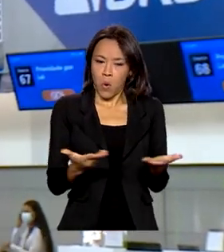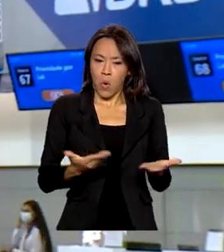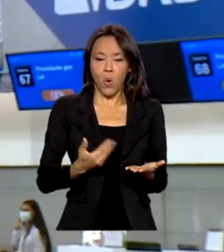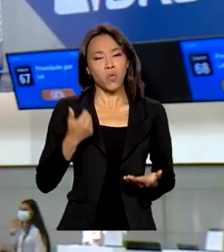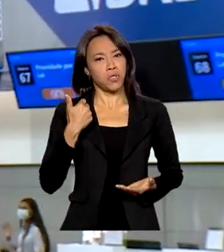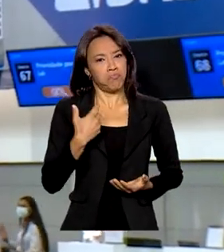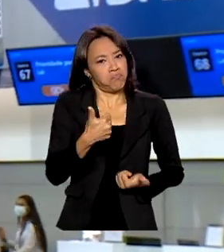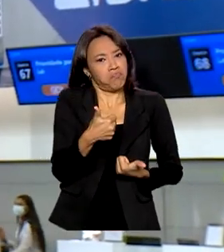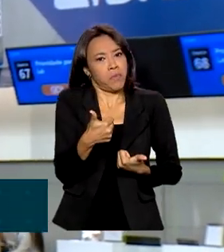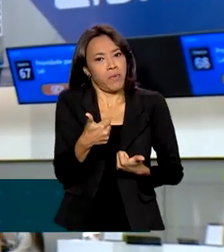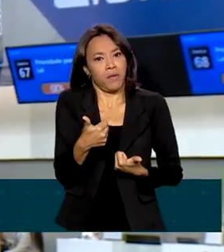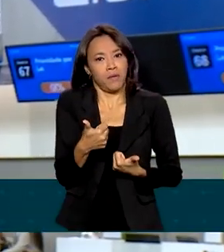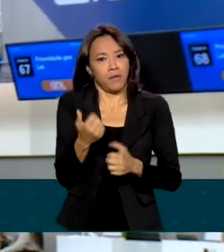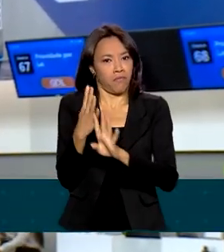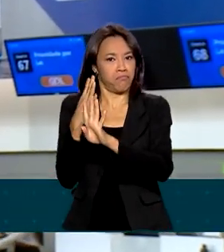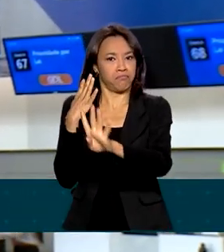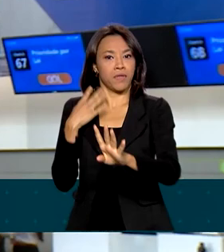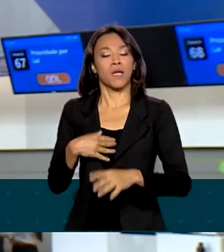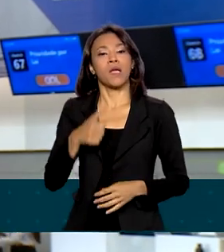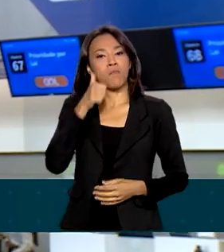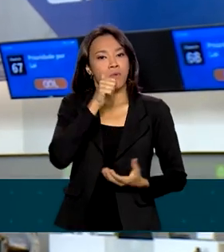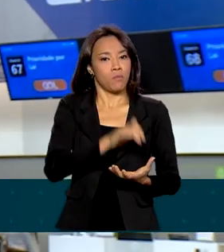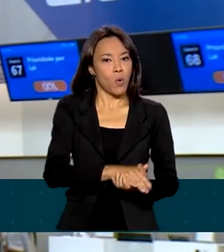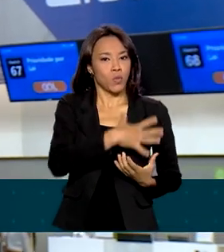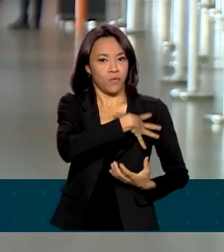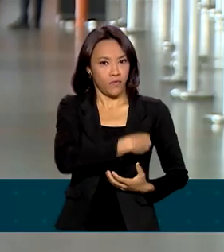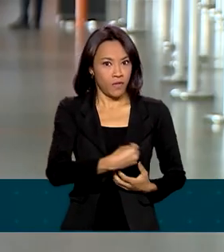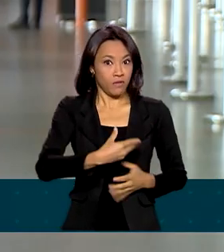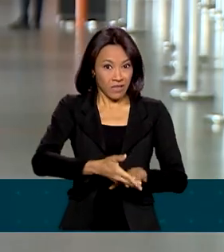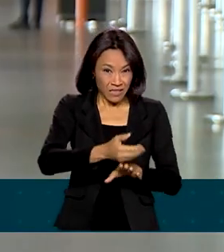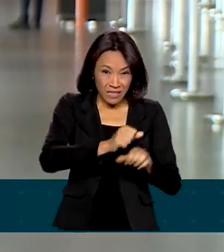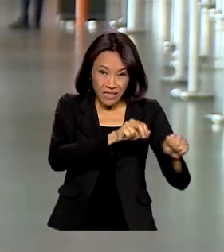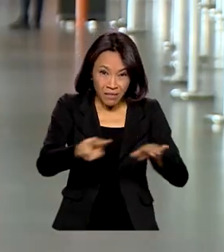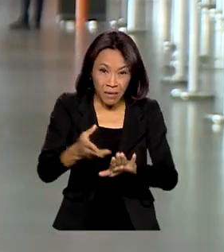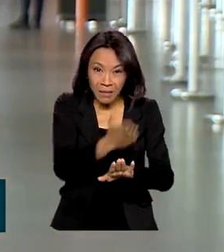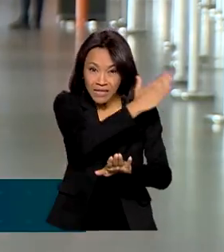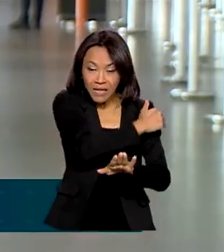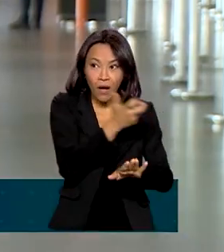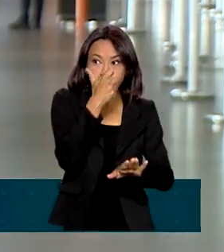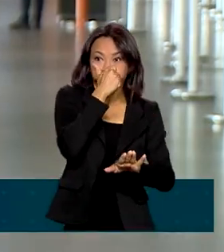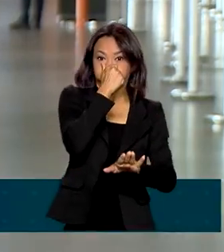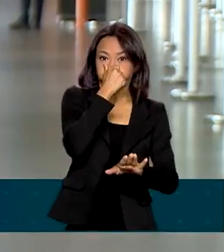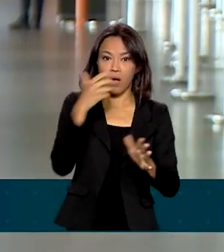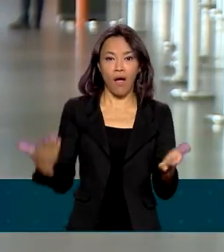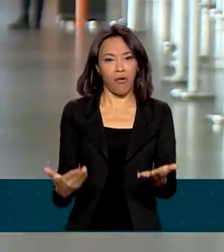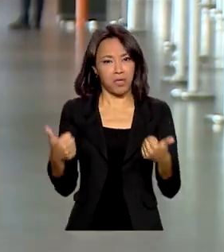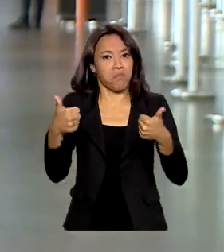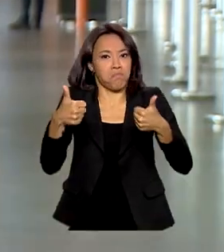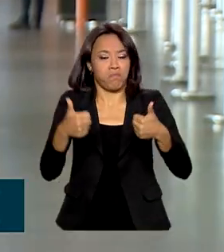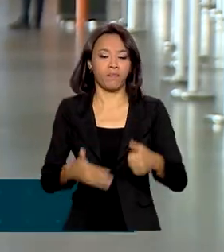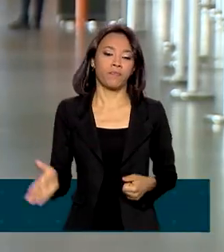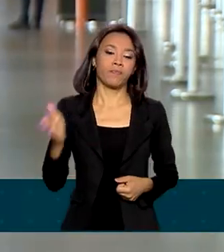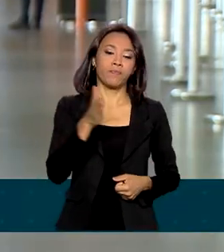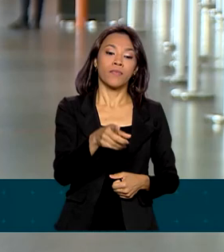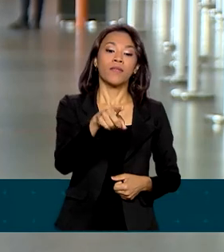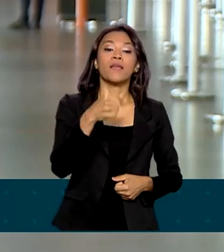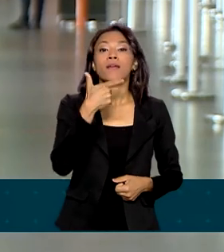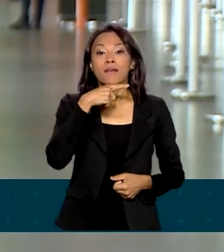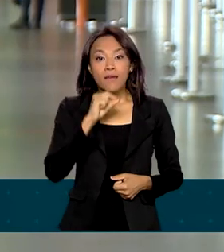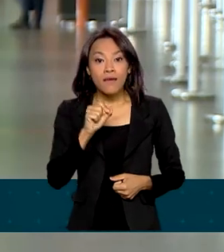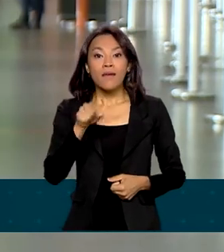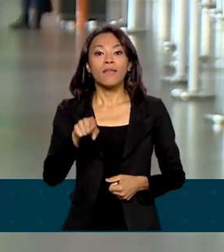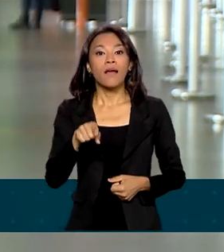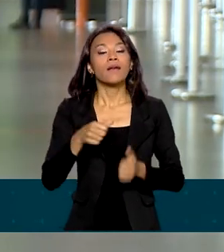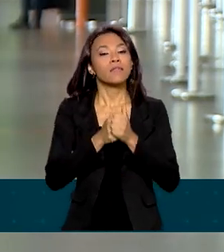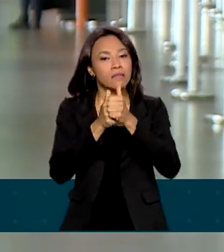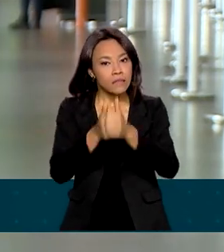trouxe minha família uma semana atrás, minha esposa e meus filhos, estava bem mais cheio. Quem voa no Brasil está amparado pelo Código de Defesa